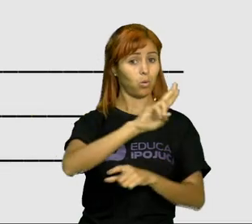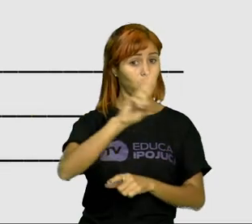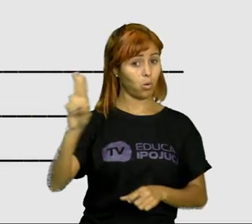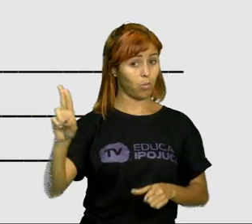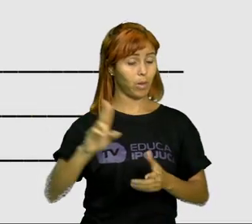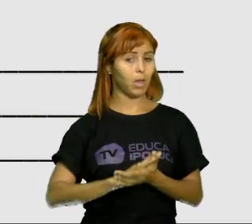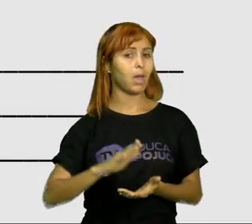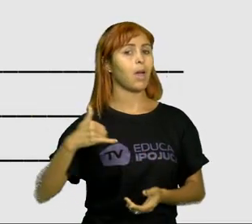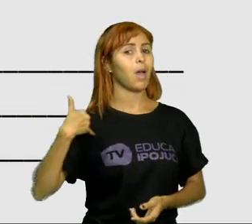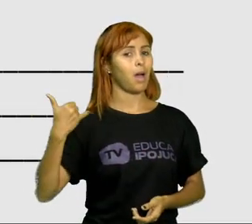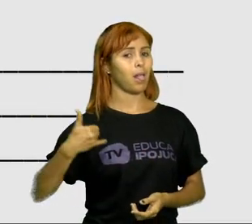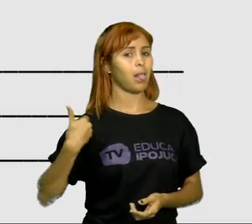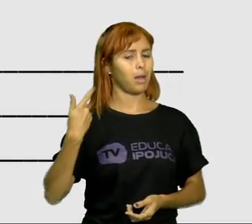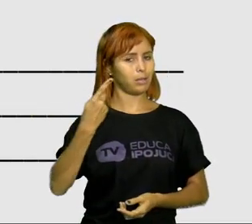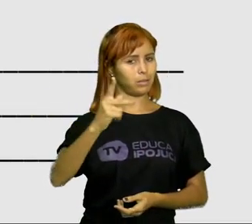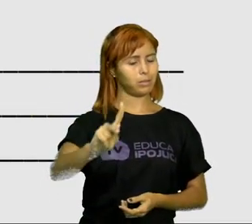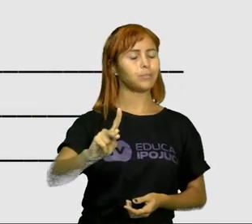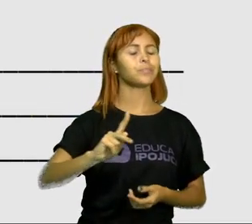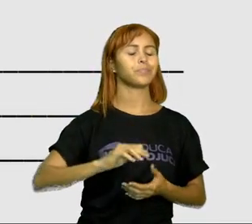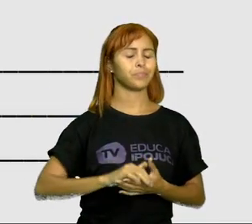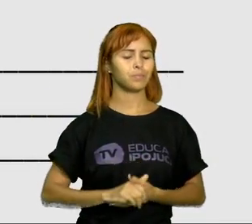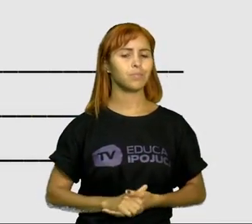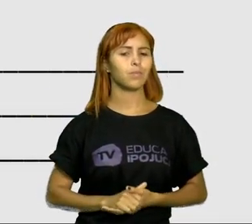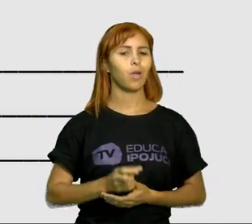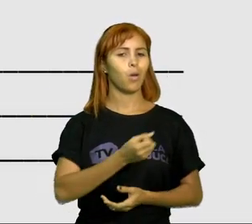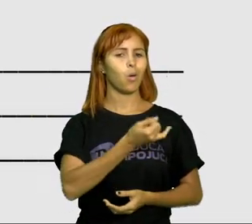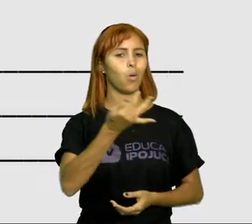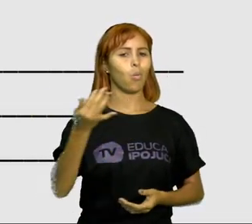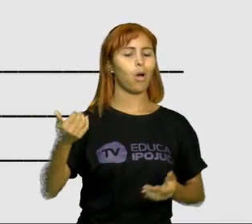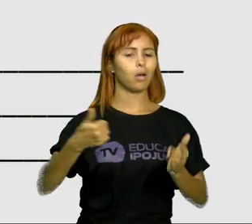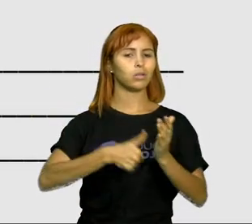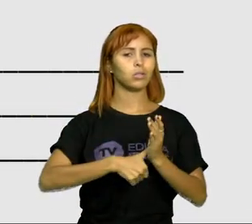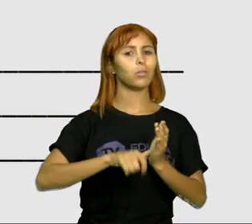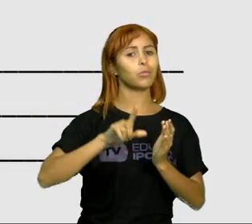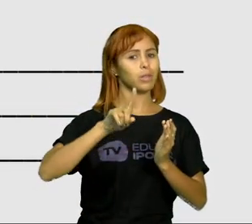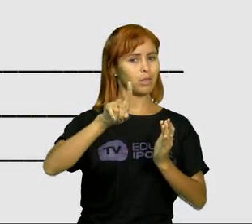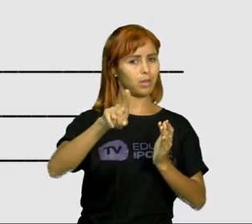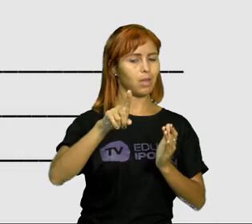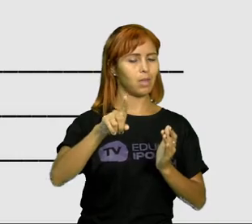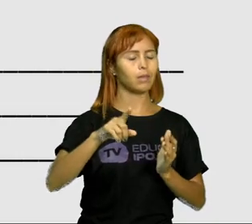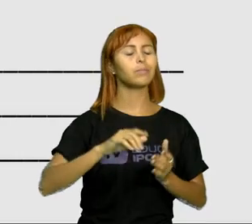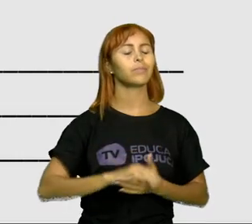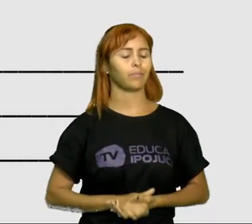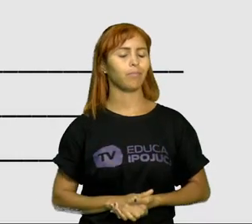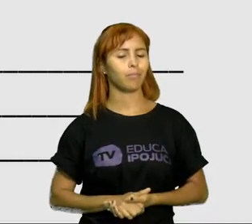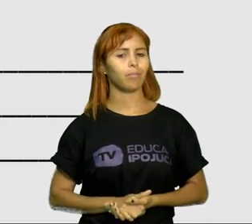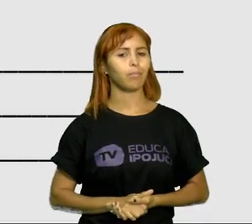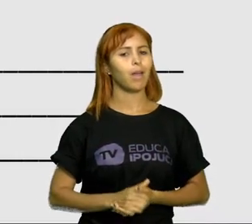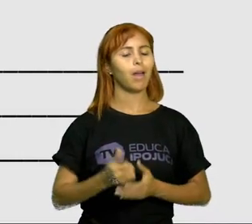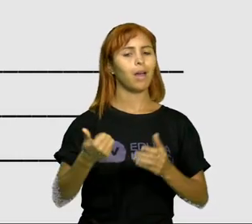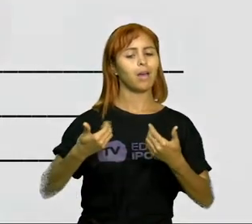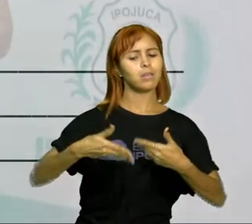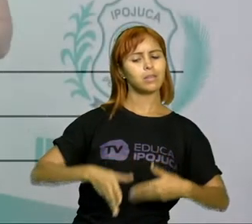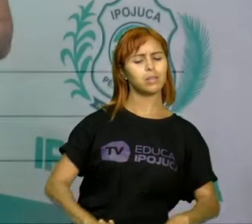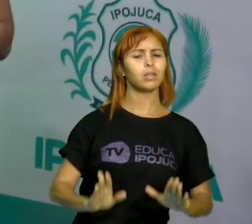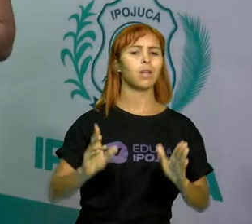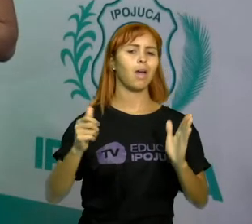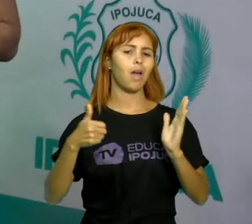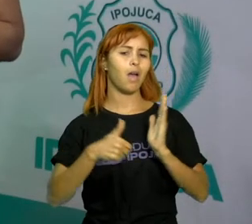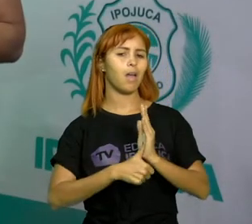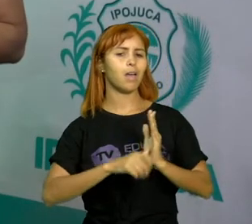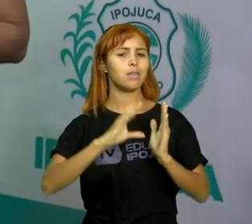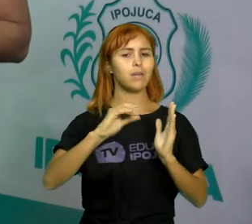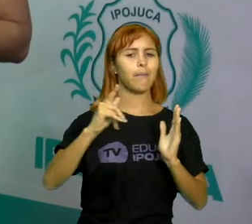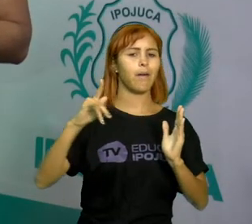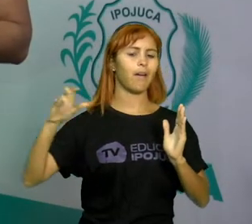a idade que você tem, quais os documentos que você tem, né, certidão de nascimento, EG,